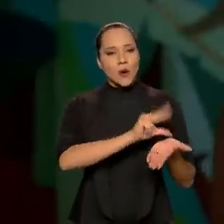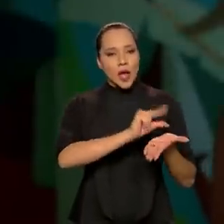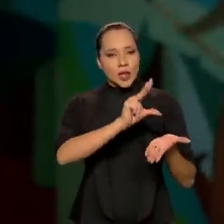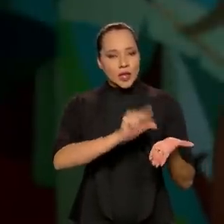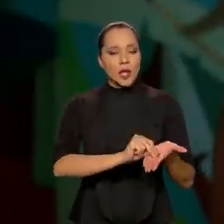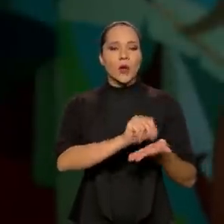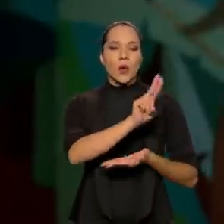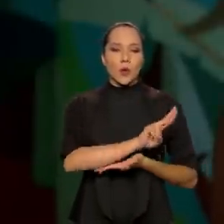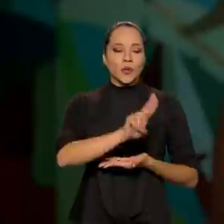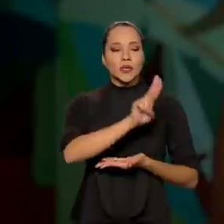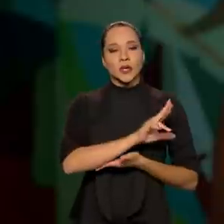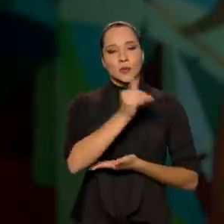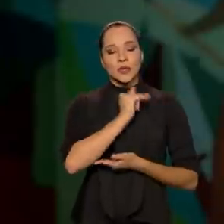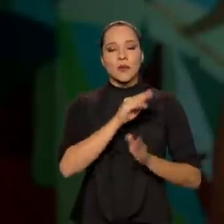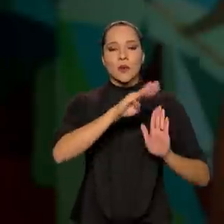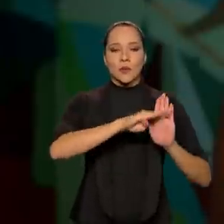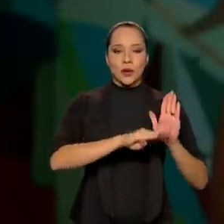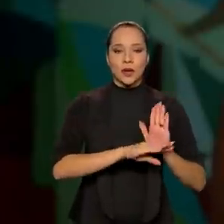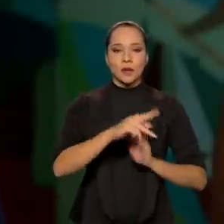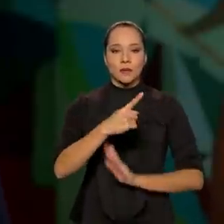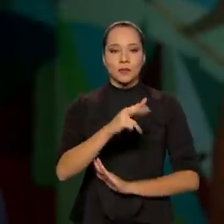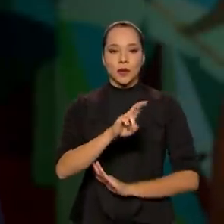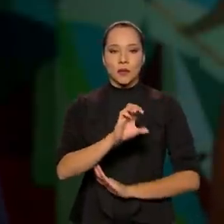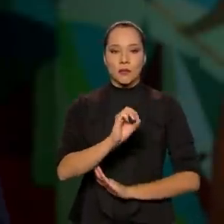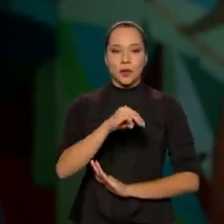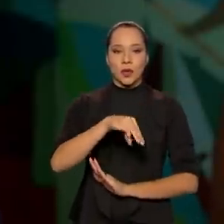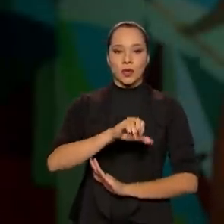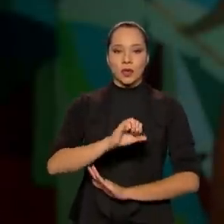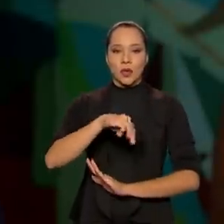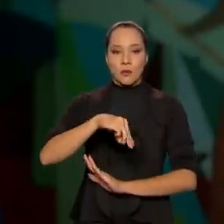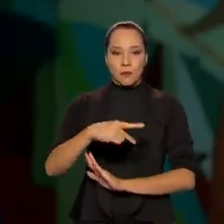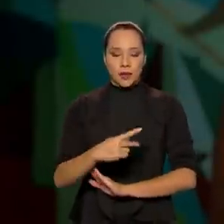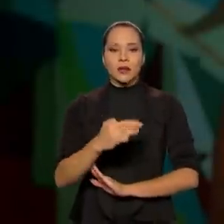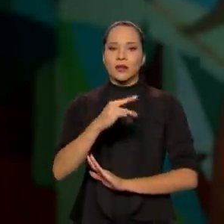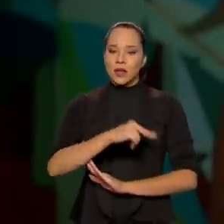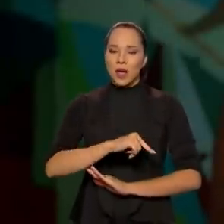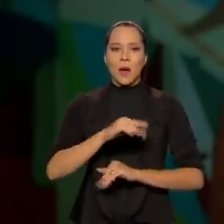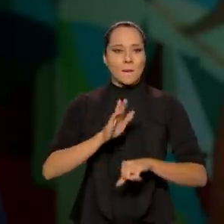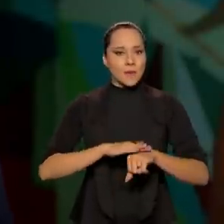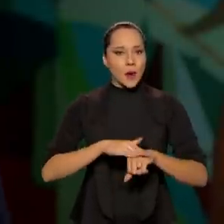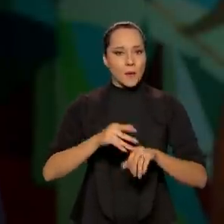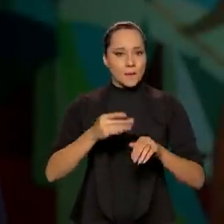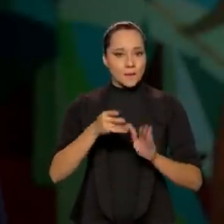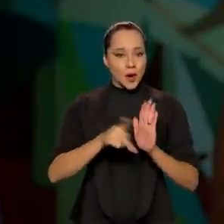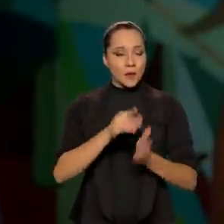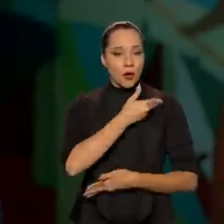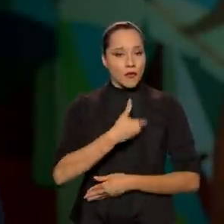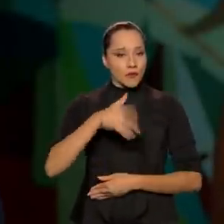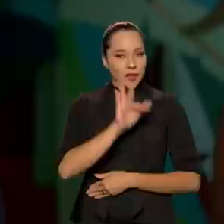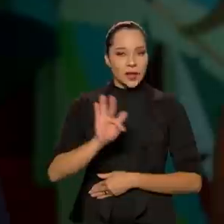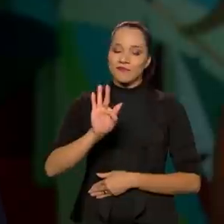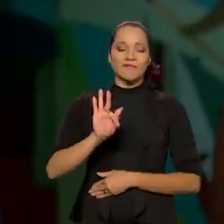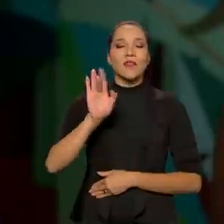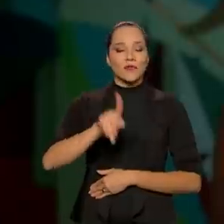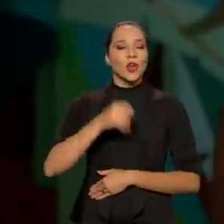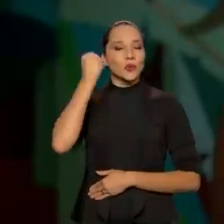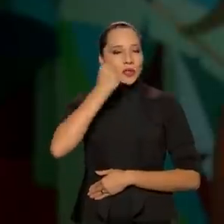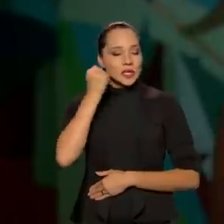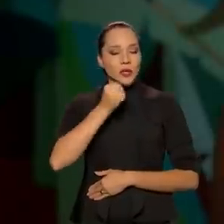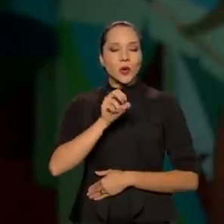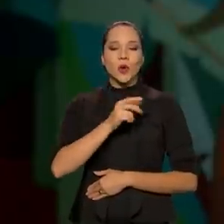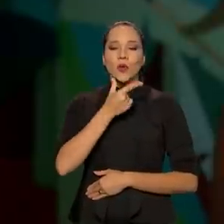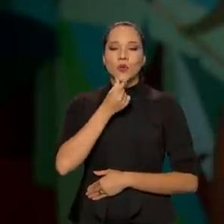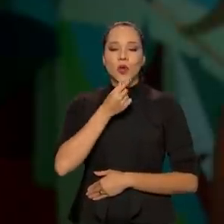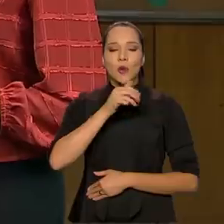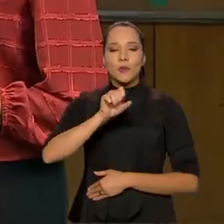por exemplo, o programa do PRONAMP, que é uma iniciativa que não foi do governo federal, foi do parlamentar, foi do senador Jorginho Mello de